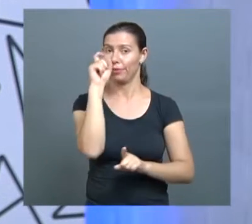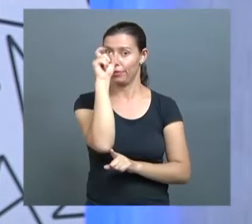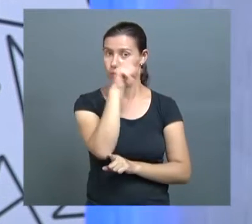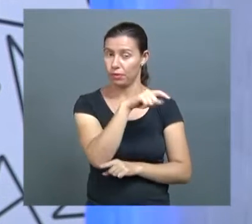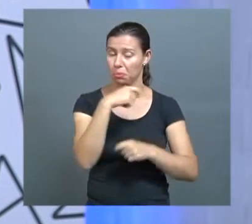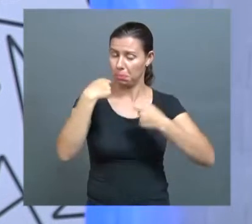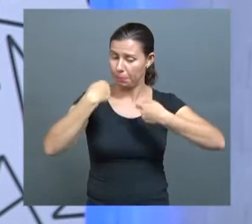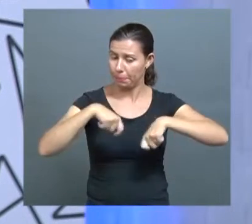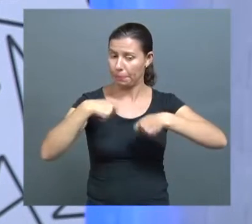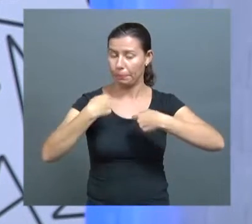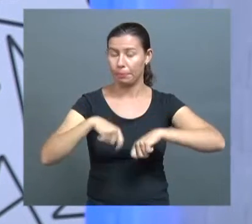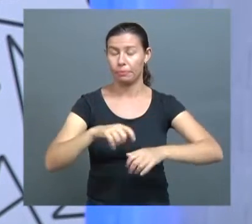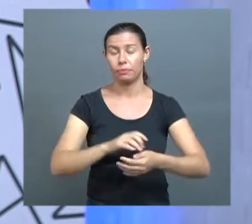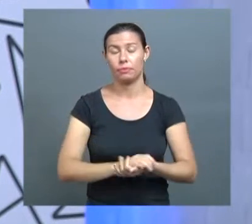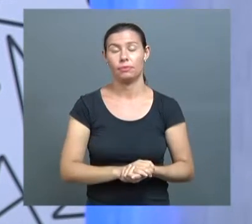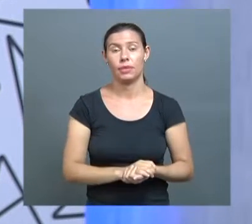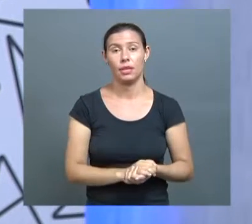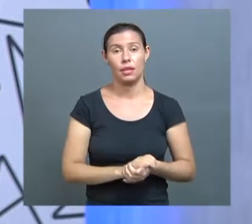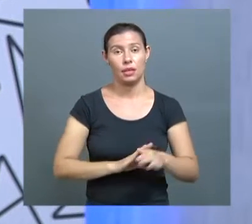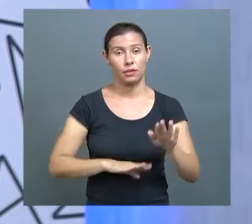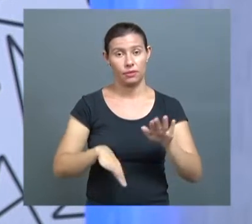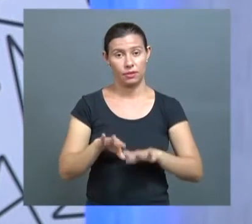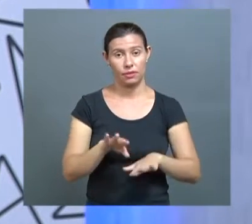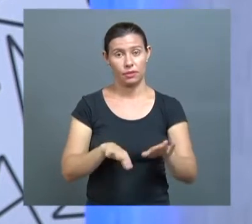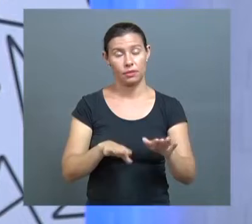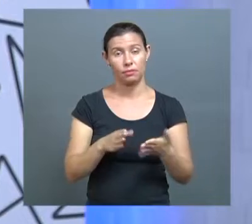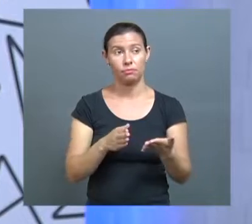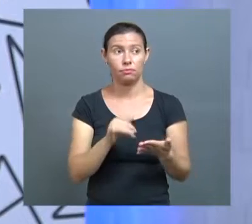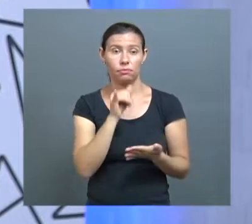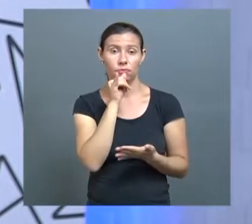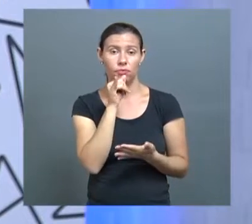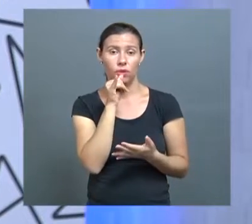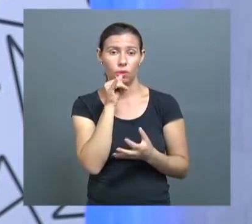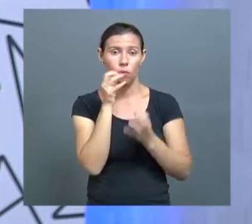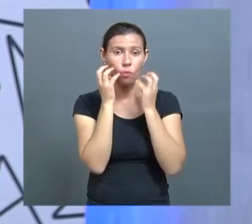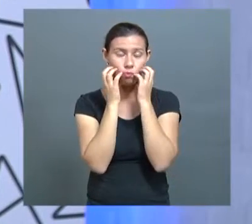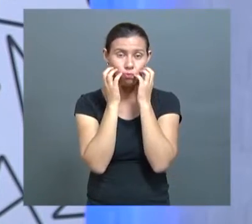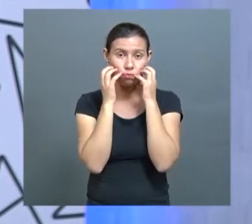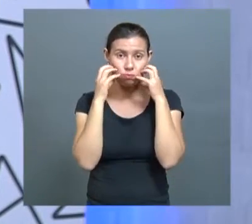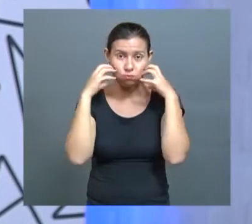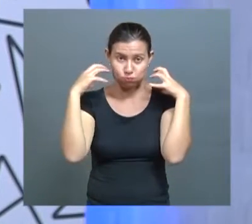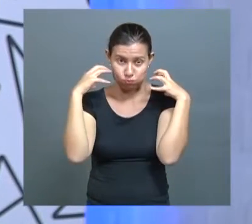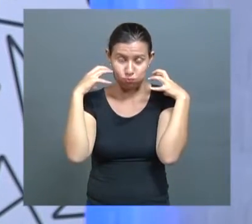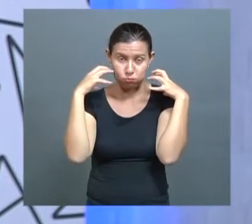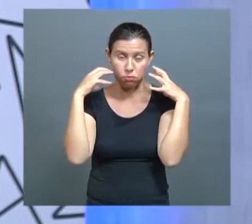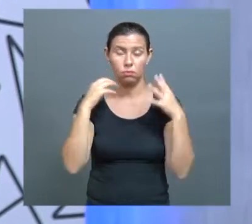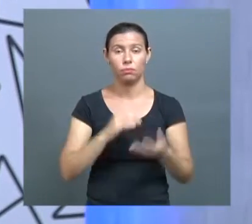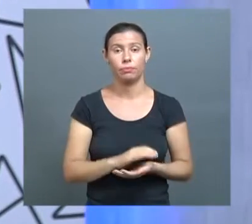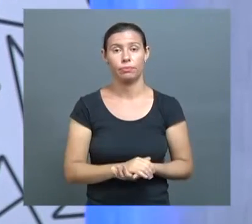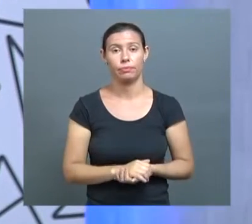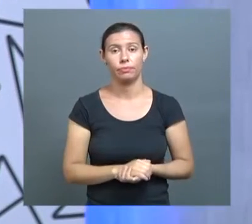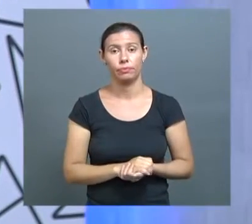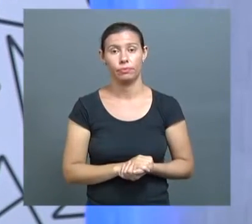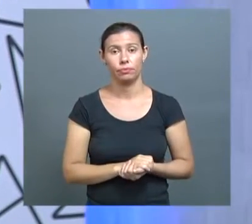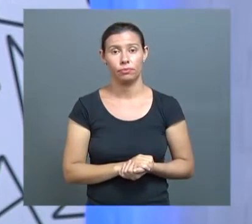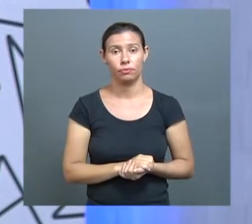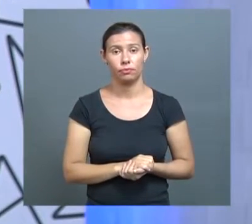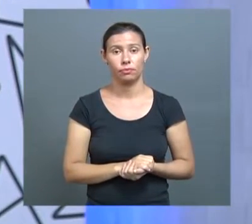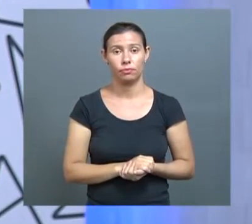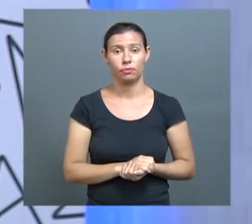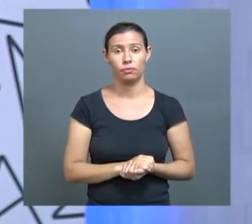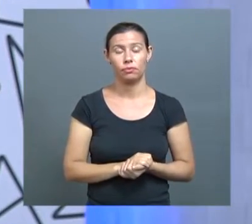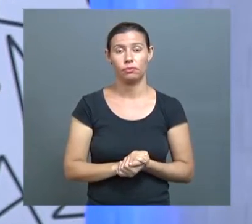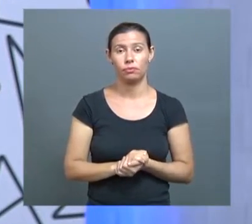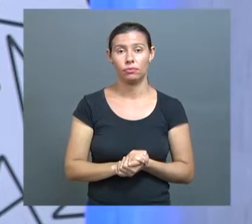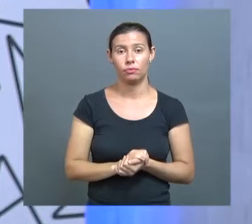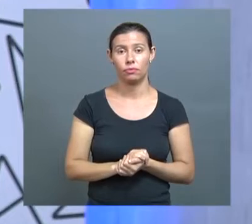que o paciente, por exemplo, está com o rosto inchado, que a gente está demaciado, um abscesso agudo,